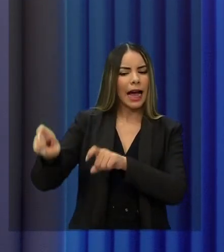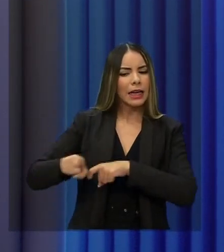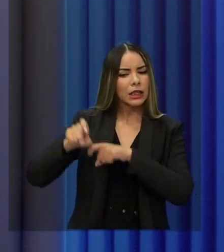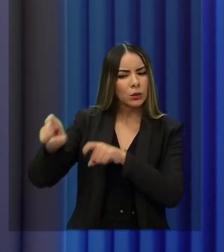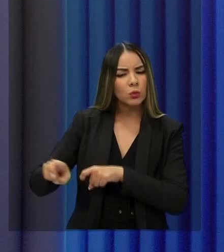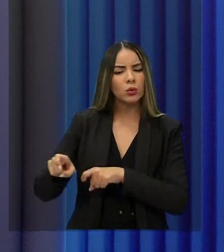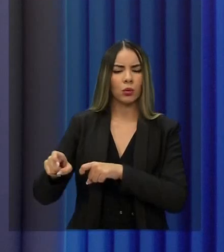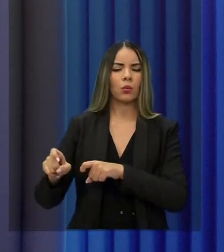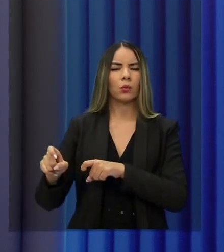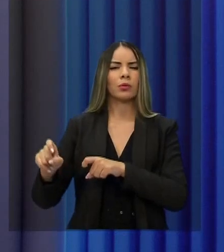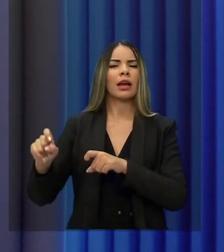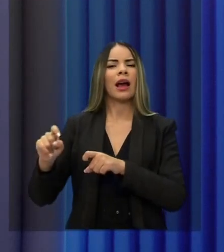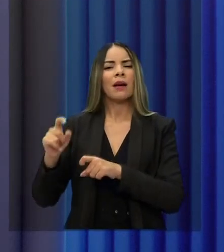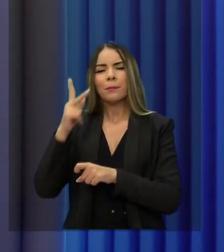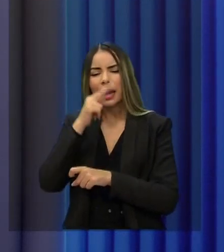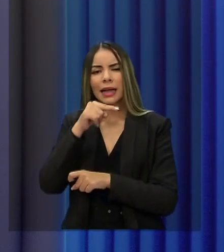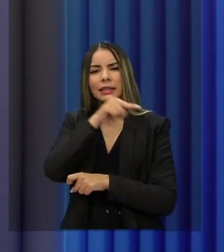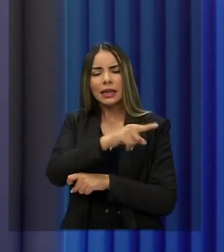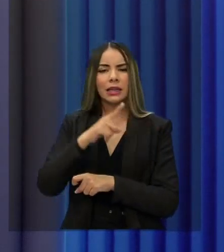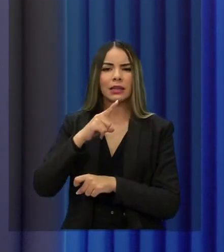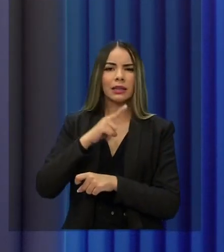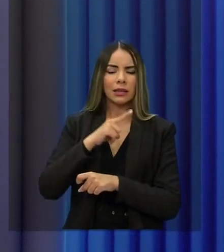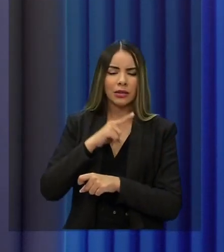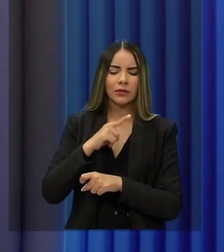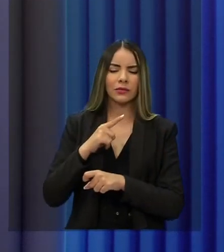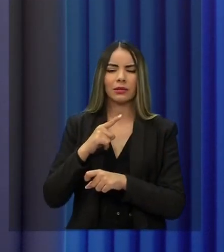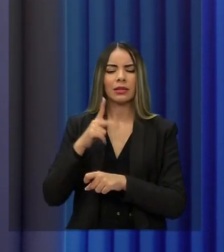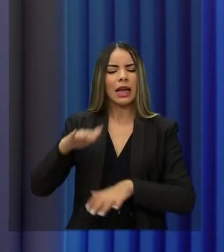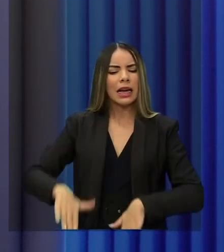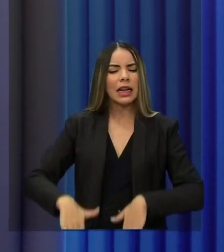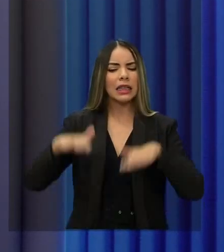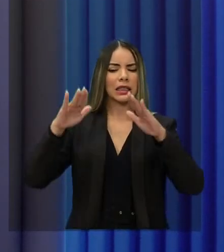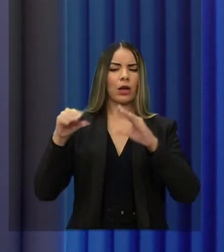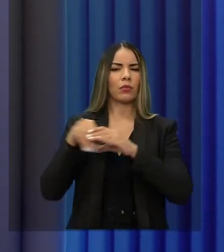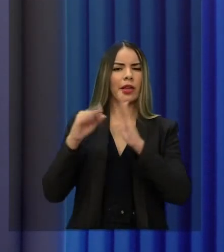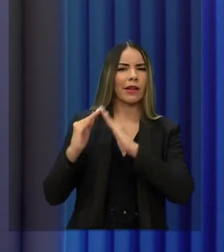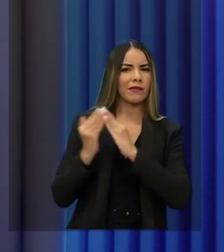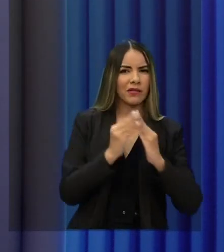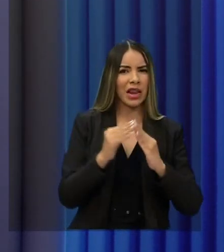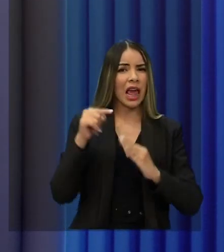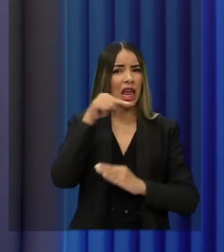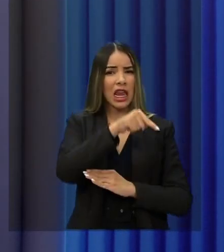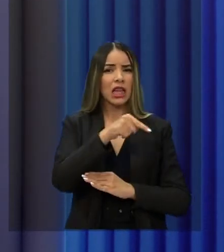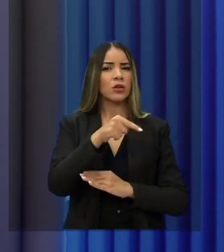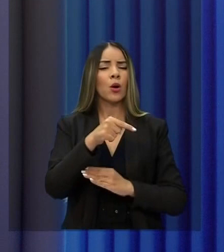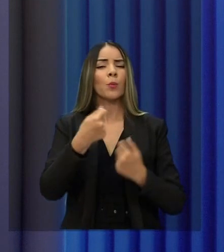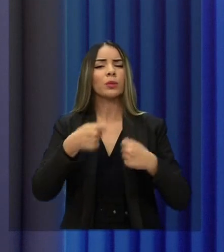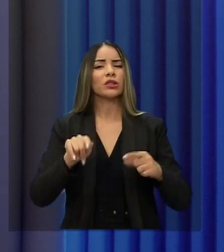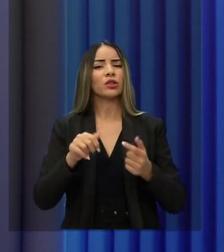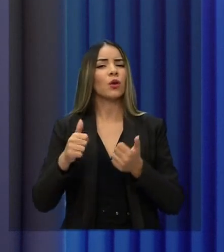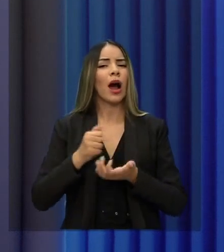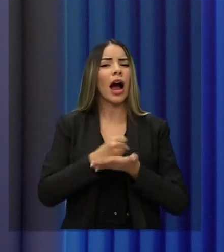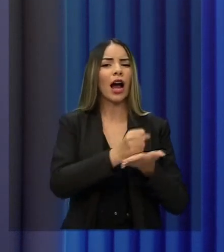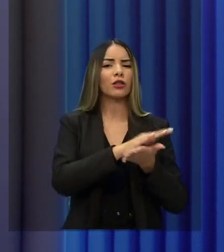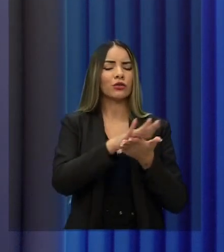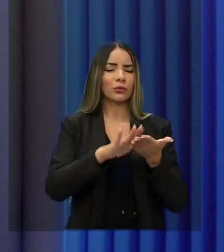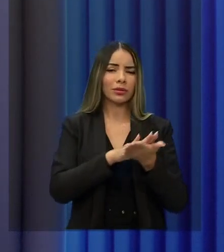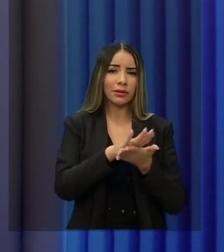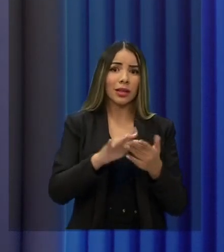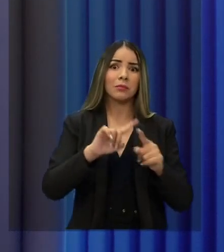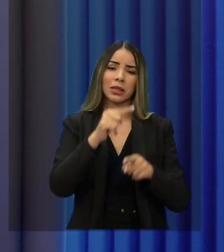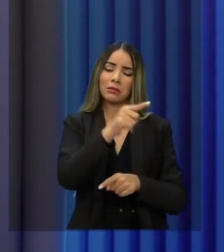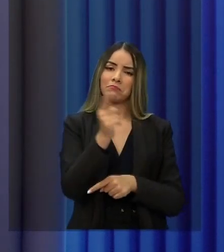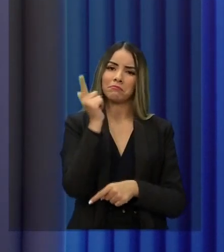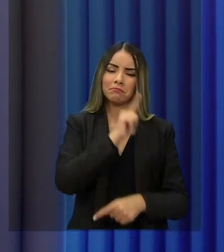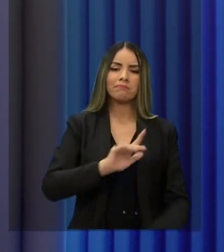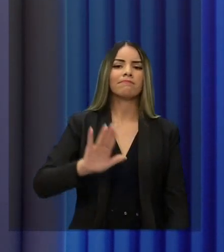dificuldade, que não precisou de padrinho para ser vereador, para ser deputado estadual ou para ser deputado federal. Meu padrinho é o povo cearense